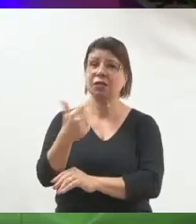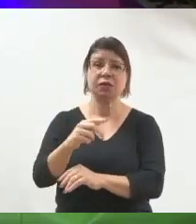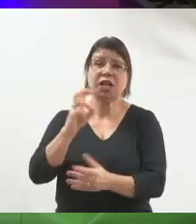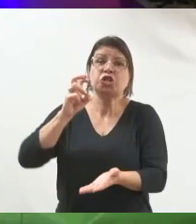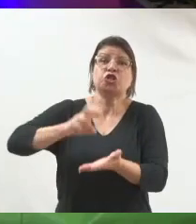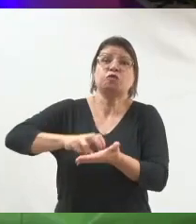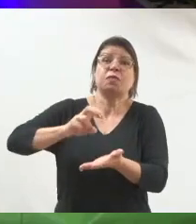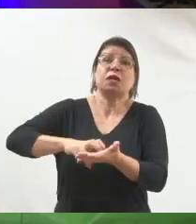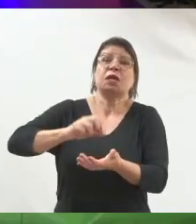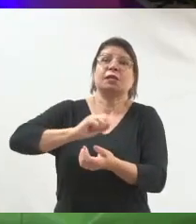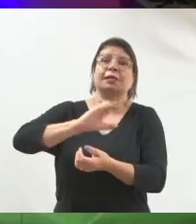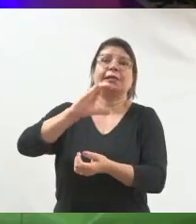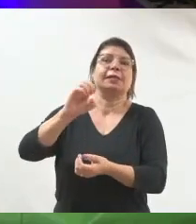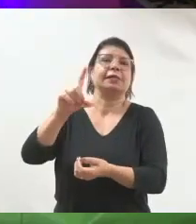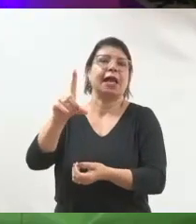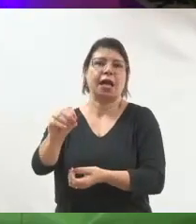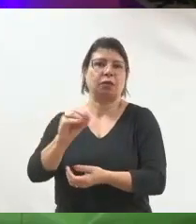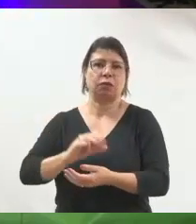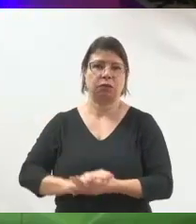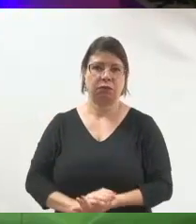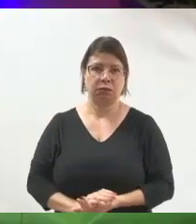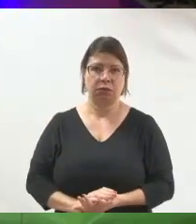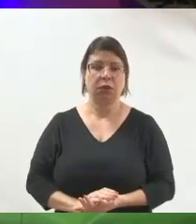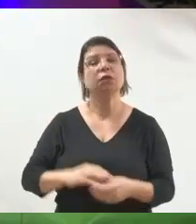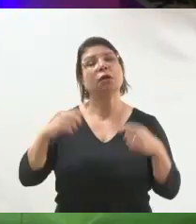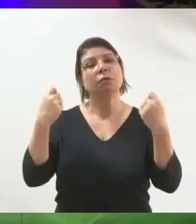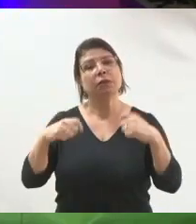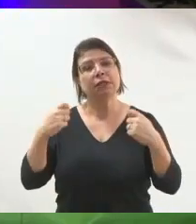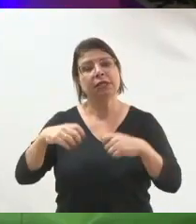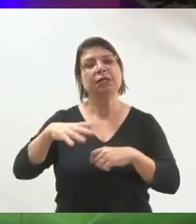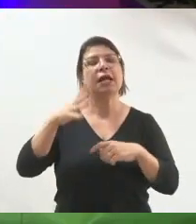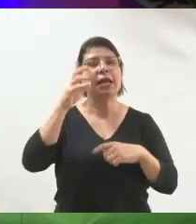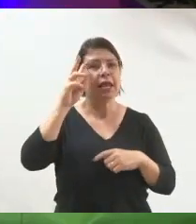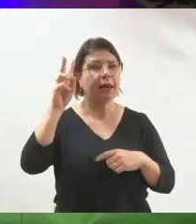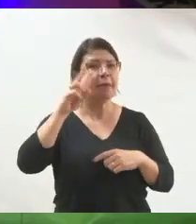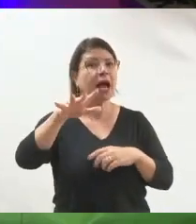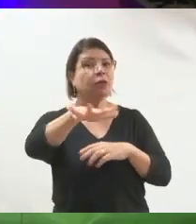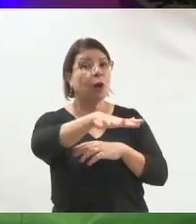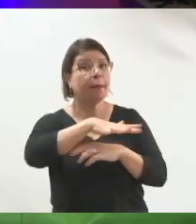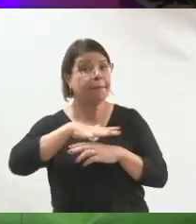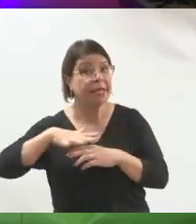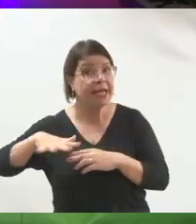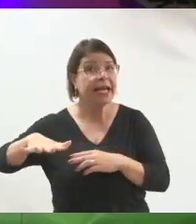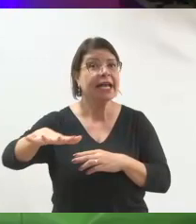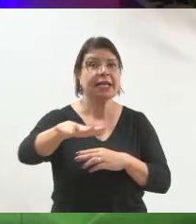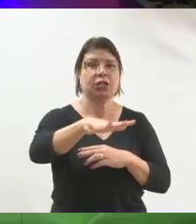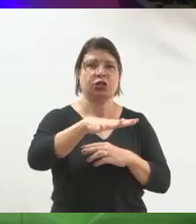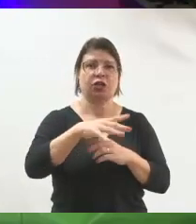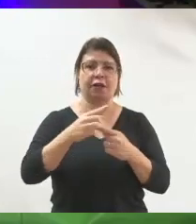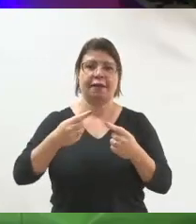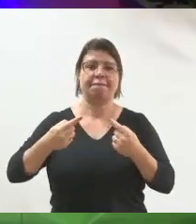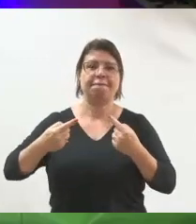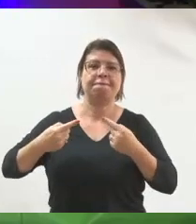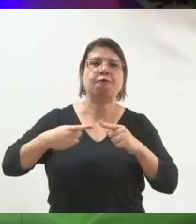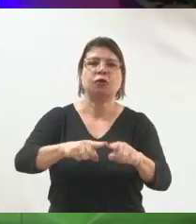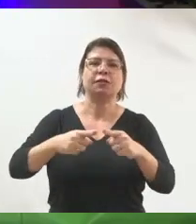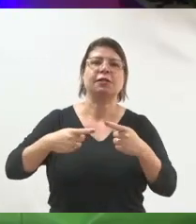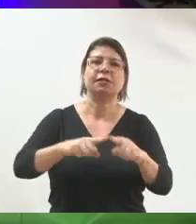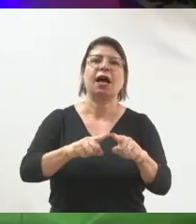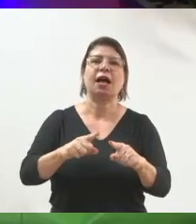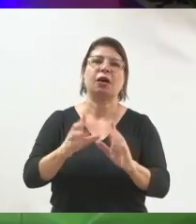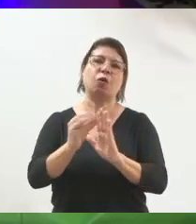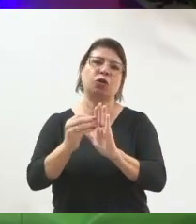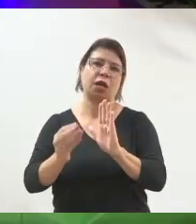noção do ambiente em que a gente está entrando do que empurrar a água lá abaixo daquele conteúdo que a gente quer